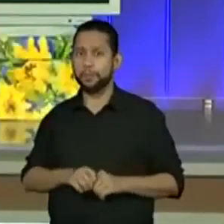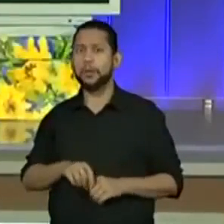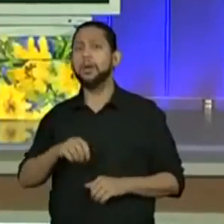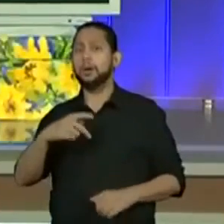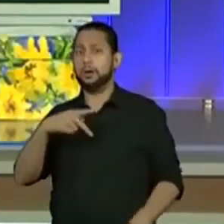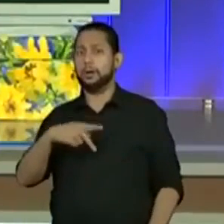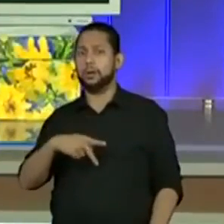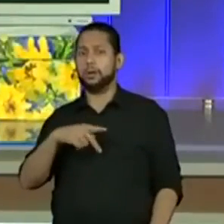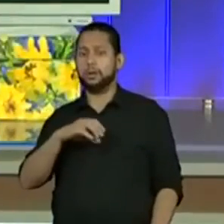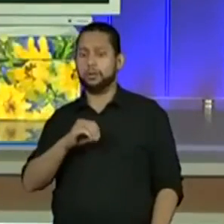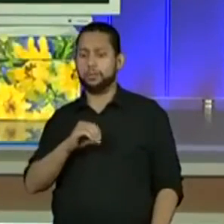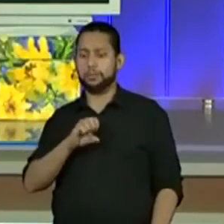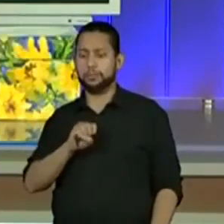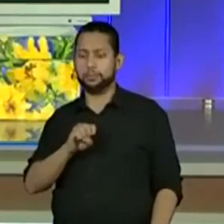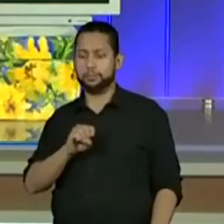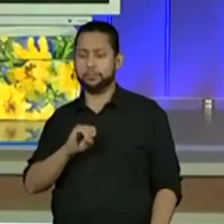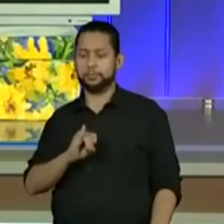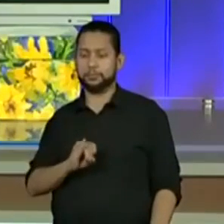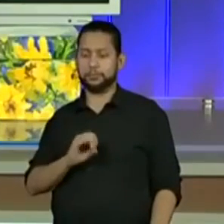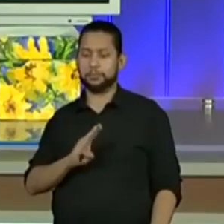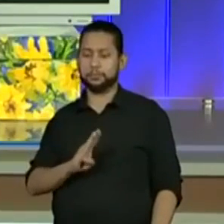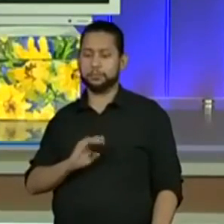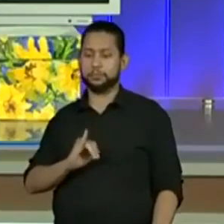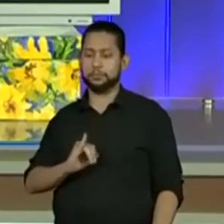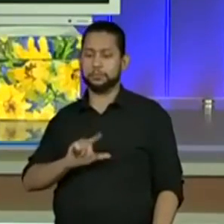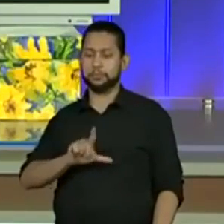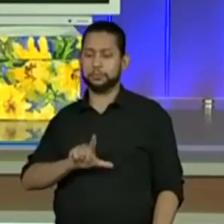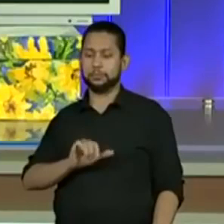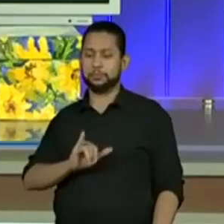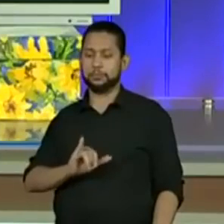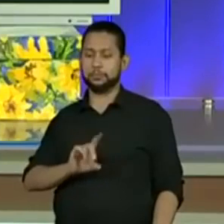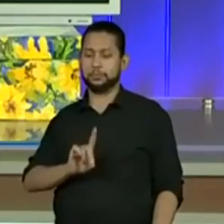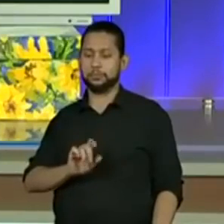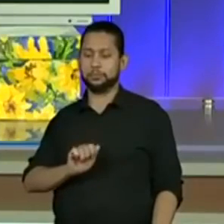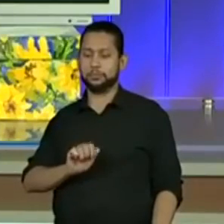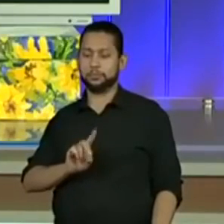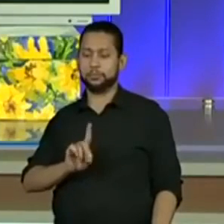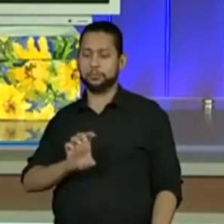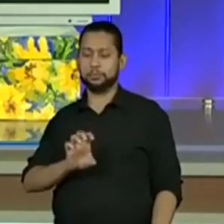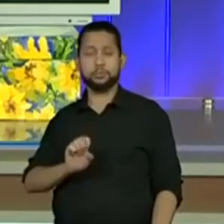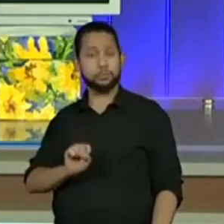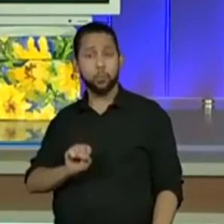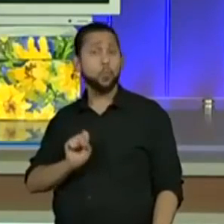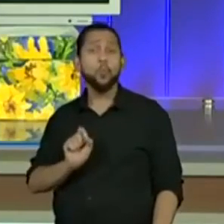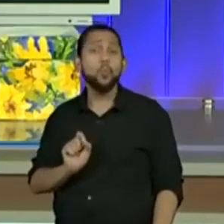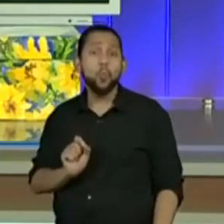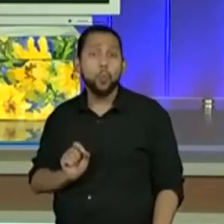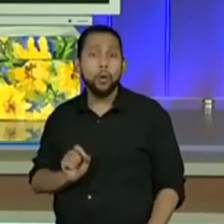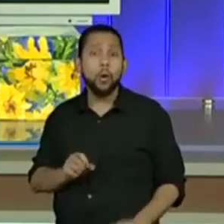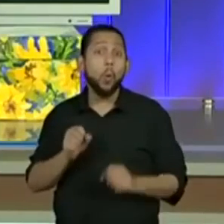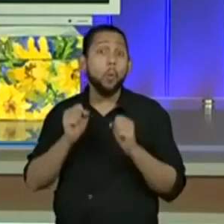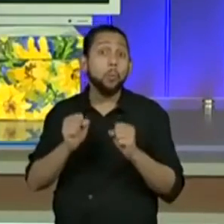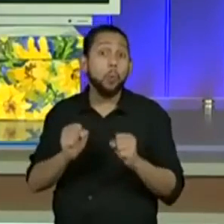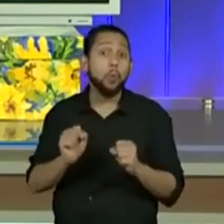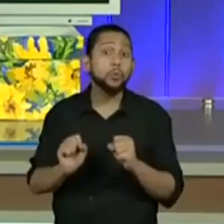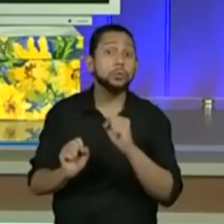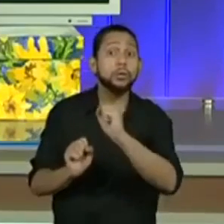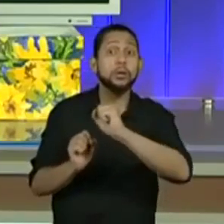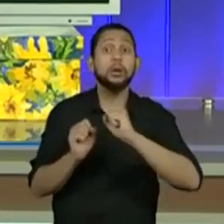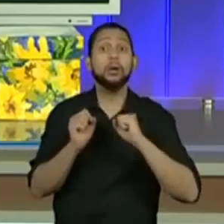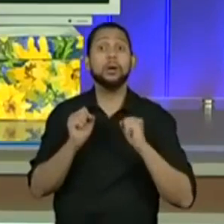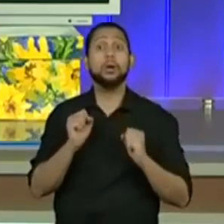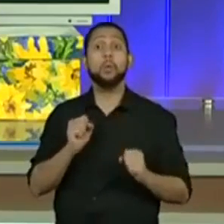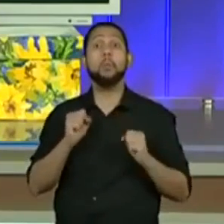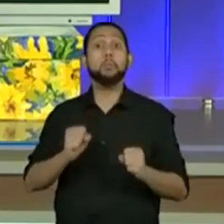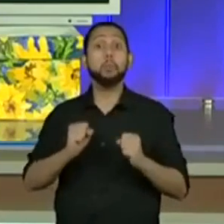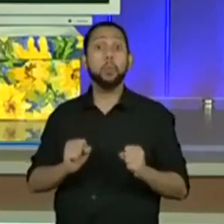aula de probabilidade. O quê? Possibilidades, quê? Possibilidades. Será que algum aluno sabe? É uma